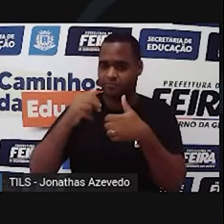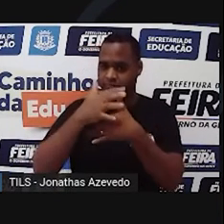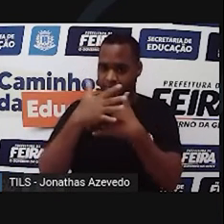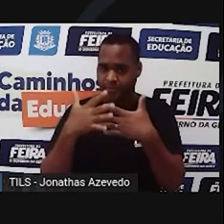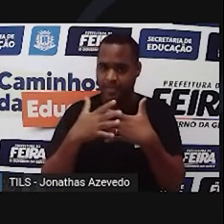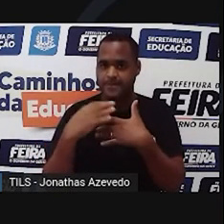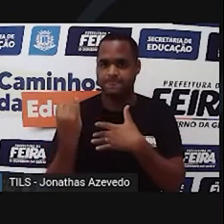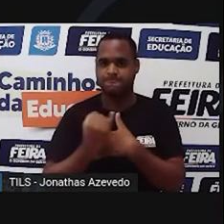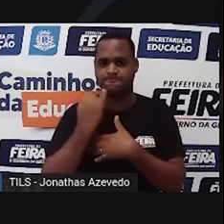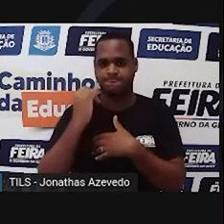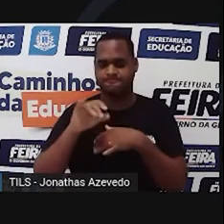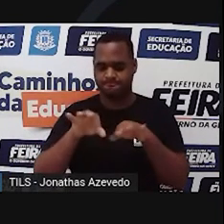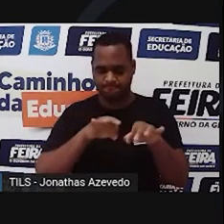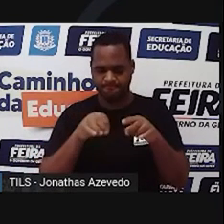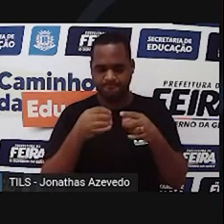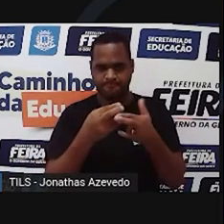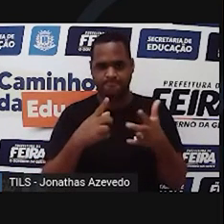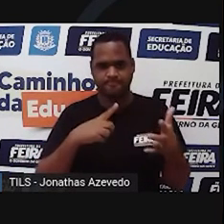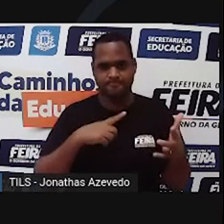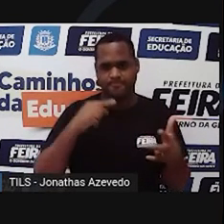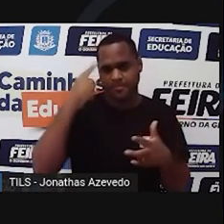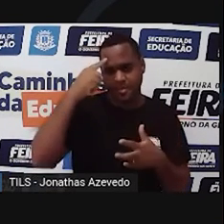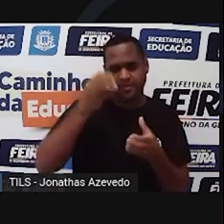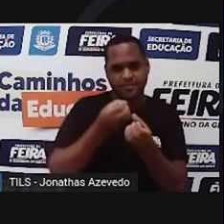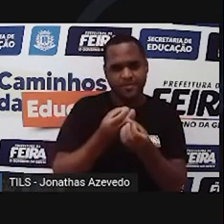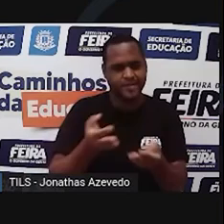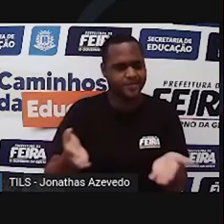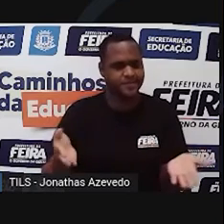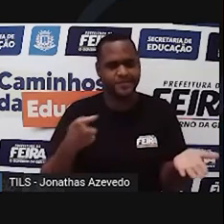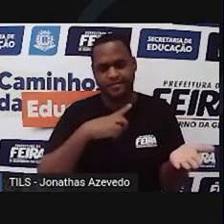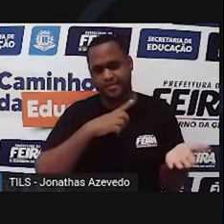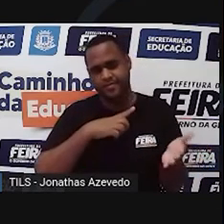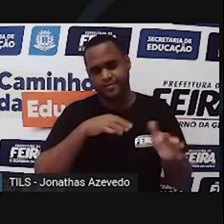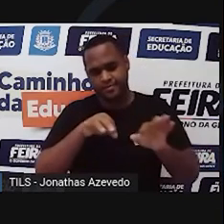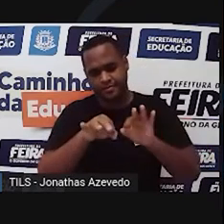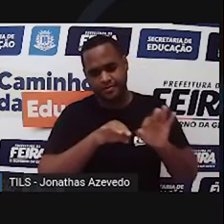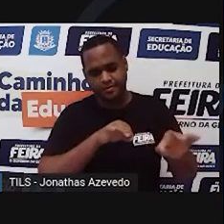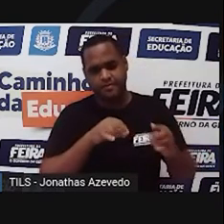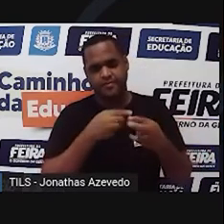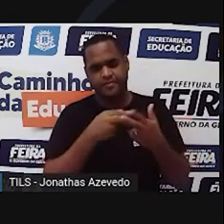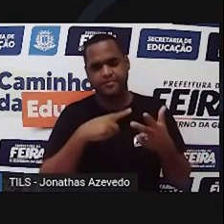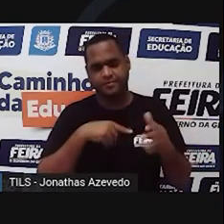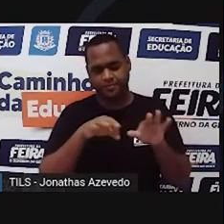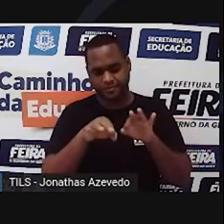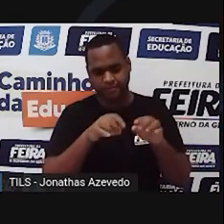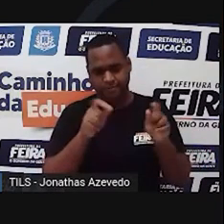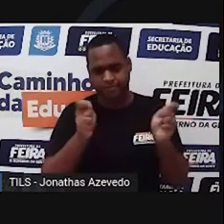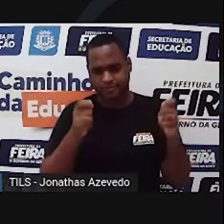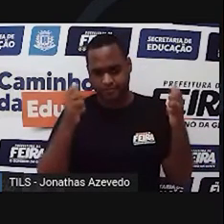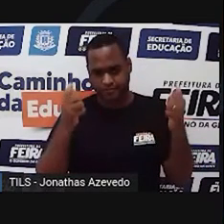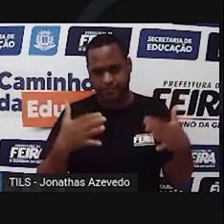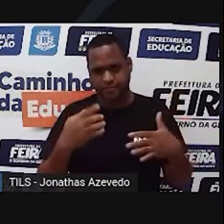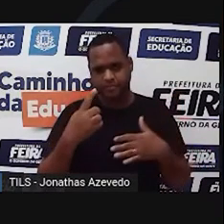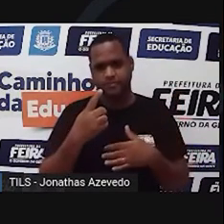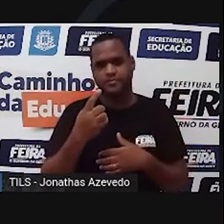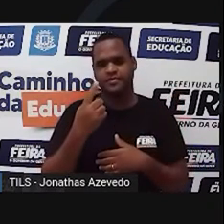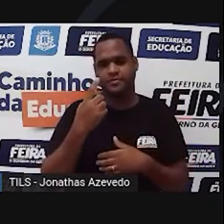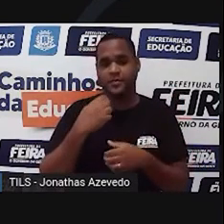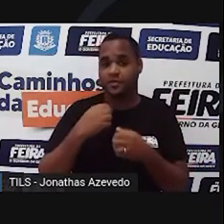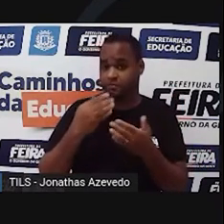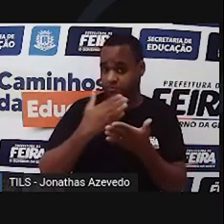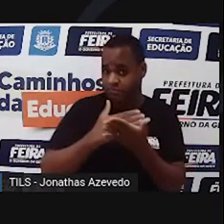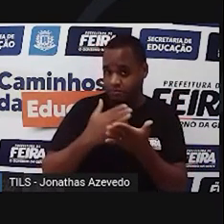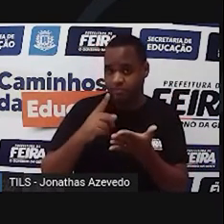Latina na produção de fruticultura. Agora, esse projeto, que foi iniciado em 1984, chamado Nilo Coelho,